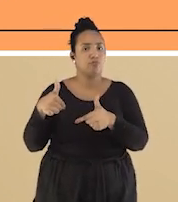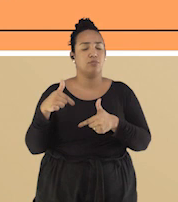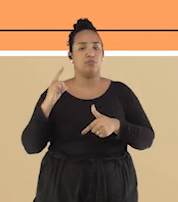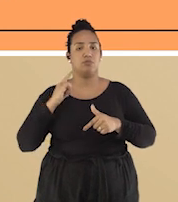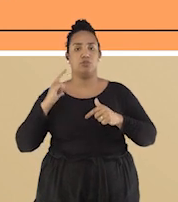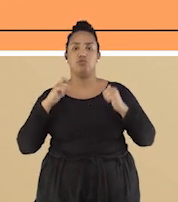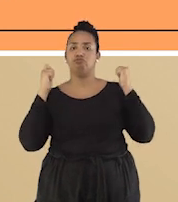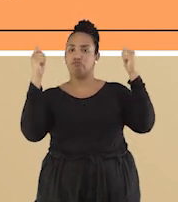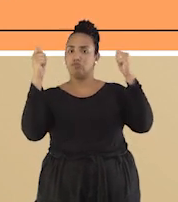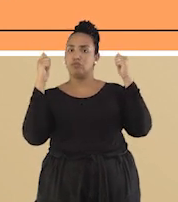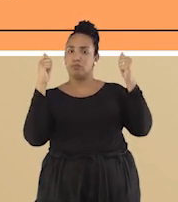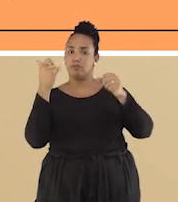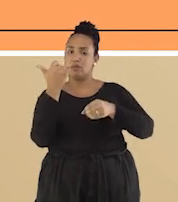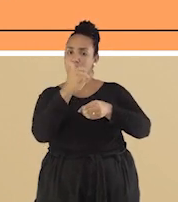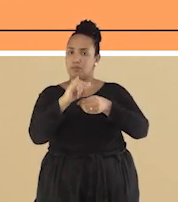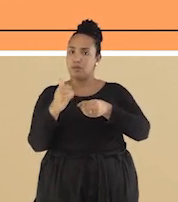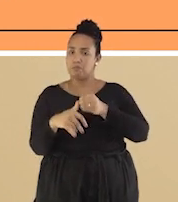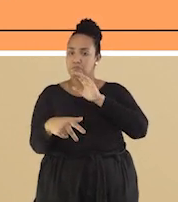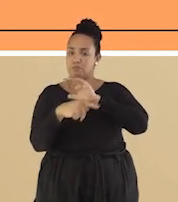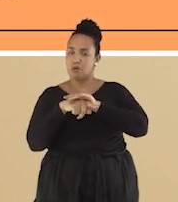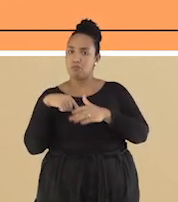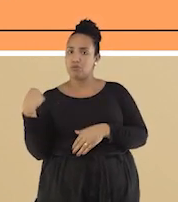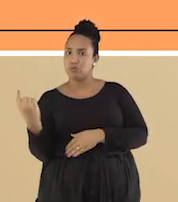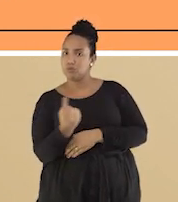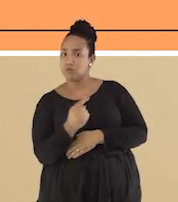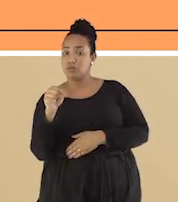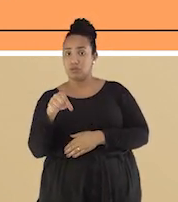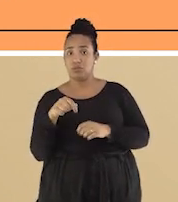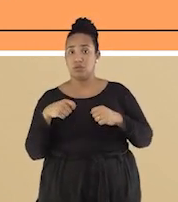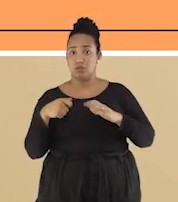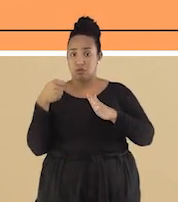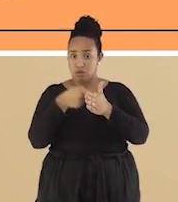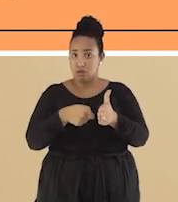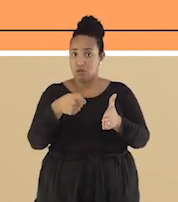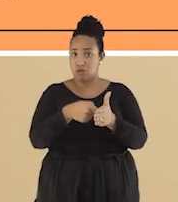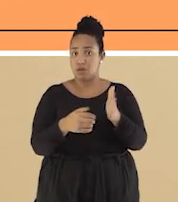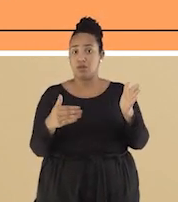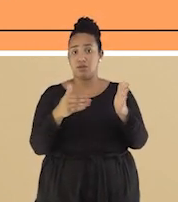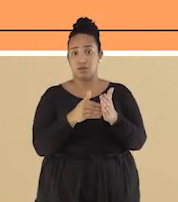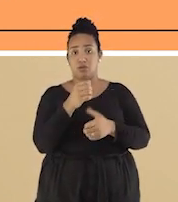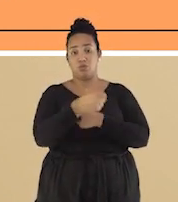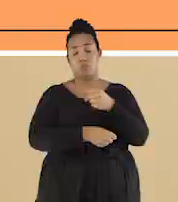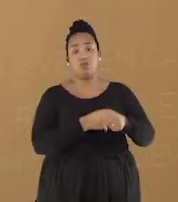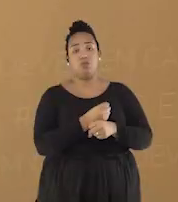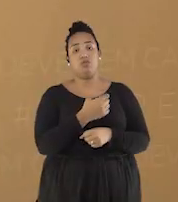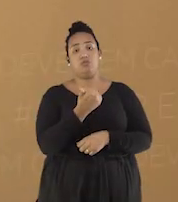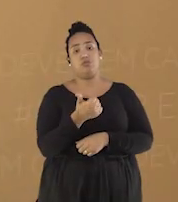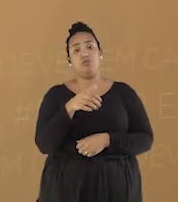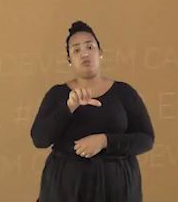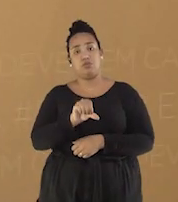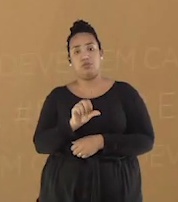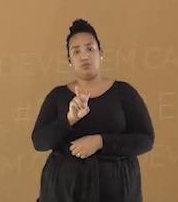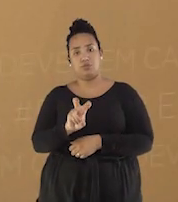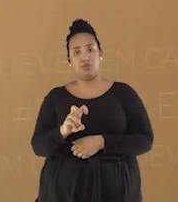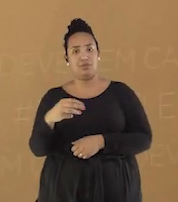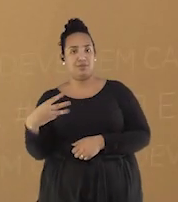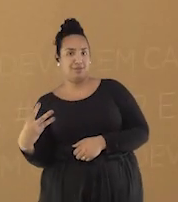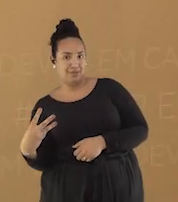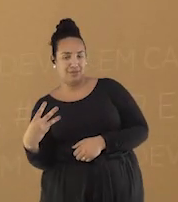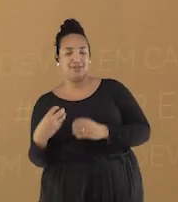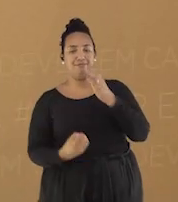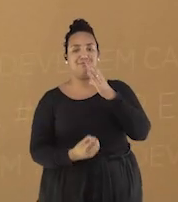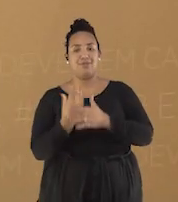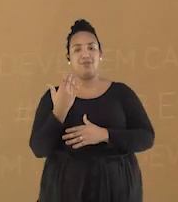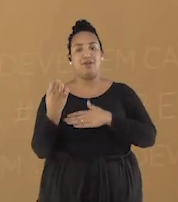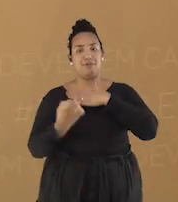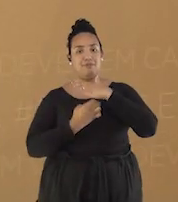Luta que prosseguiu até 1953 com a criação da Petrobras. Mais tarde, após o